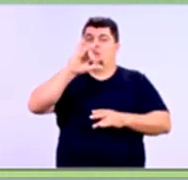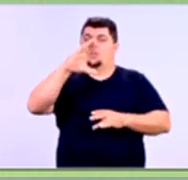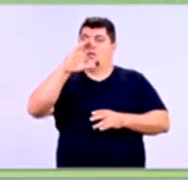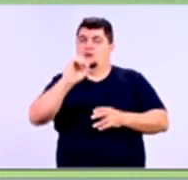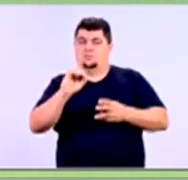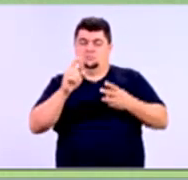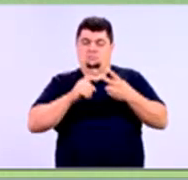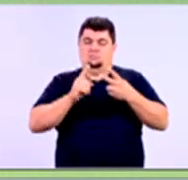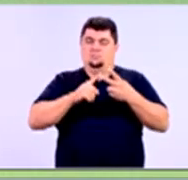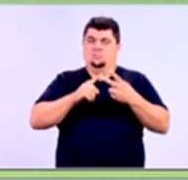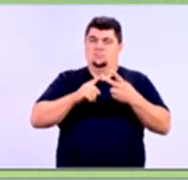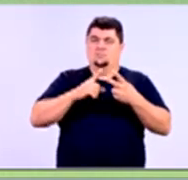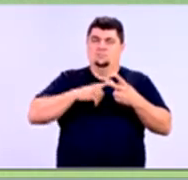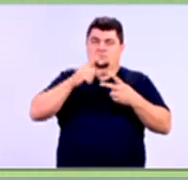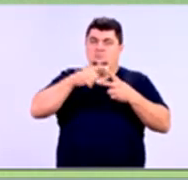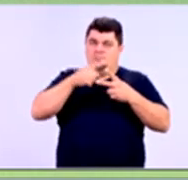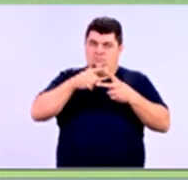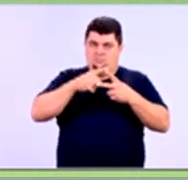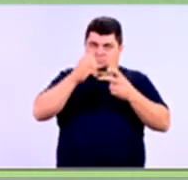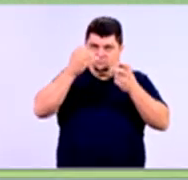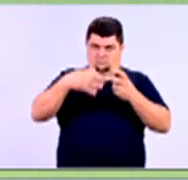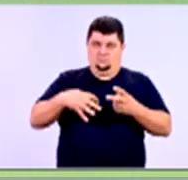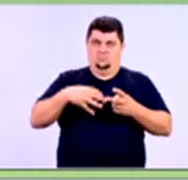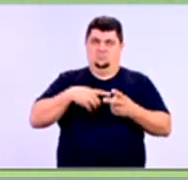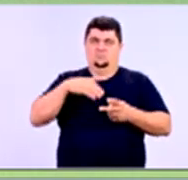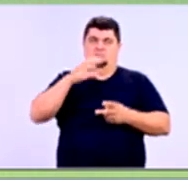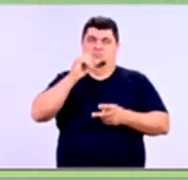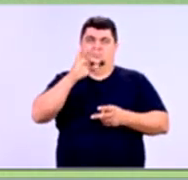crédito. Crédito é...